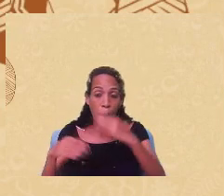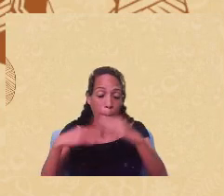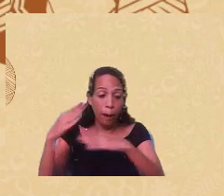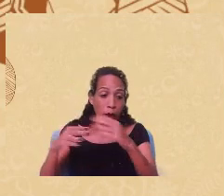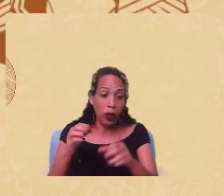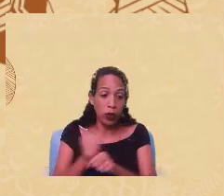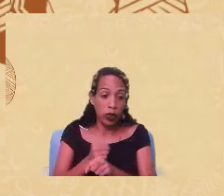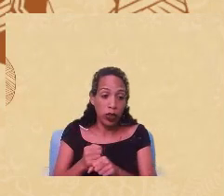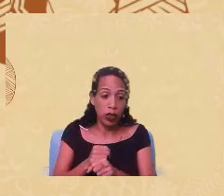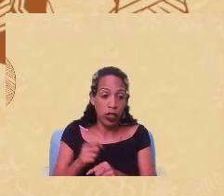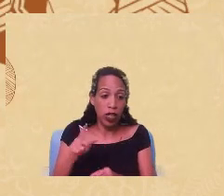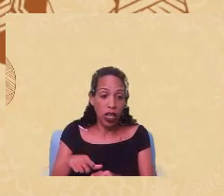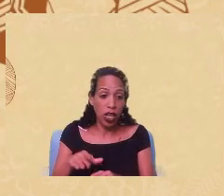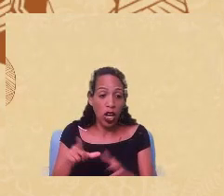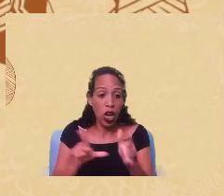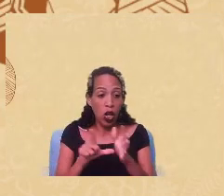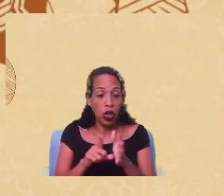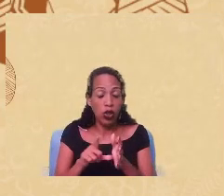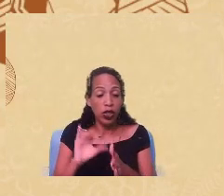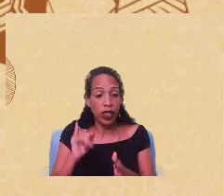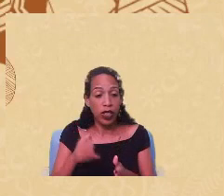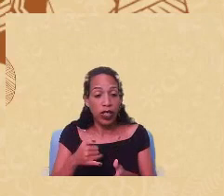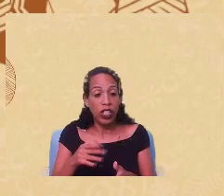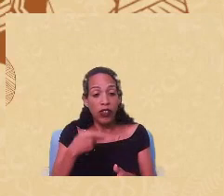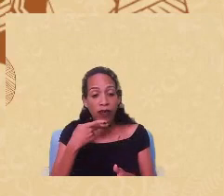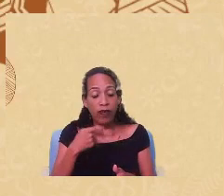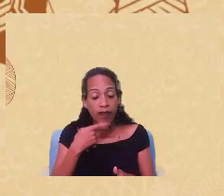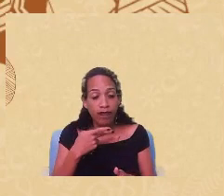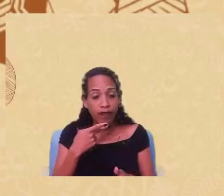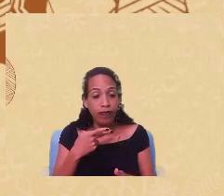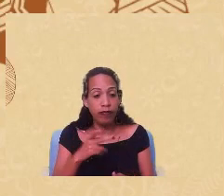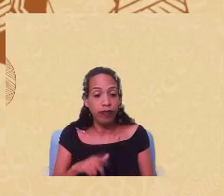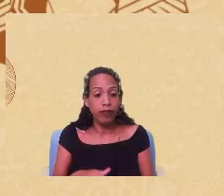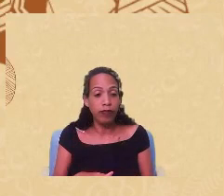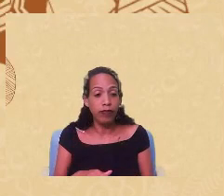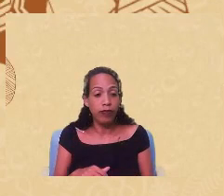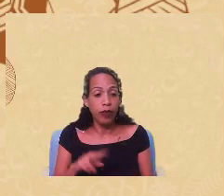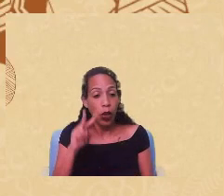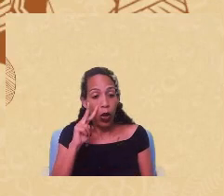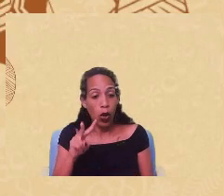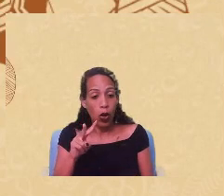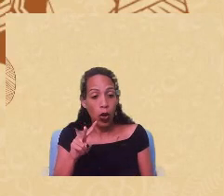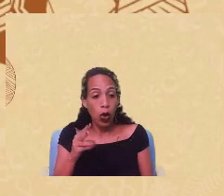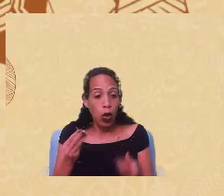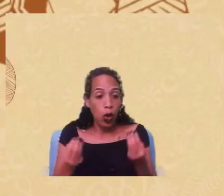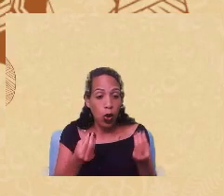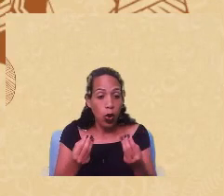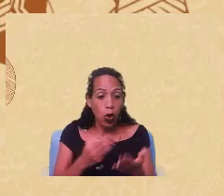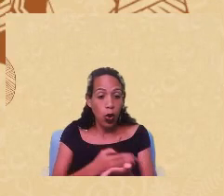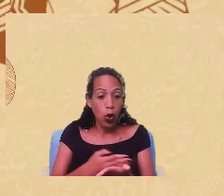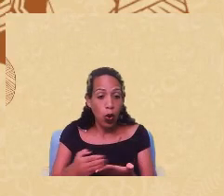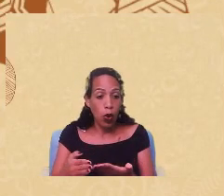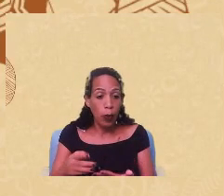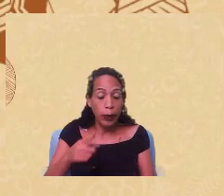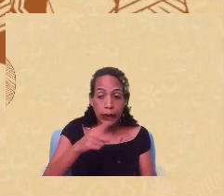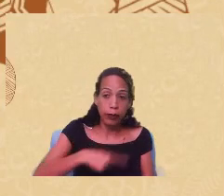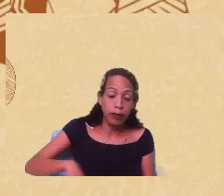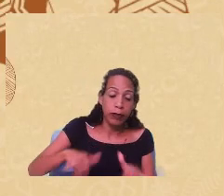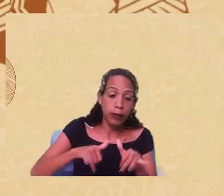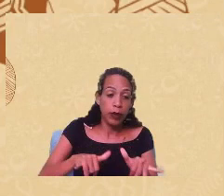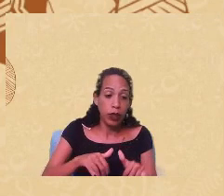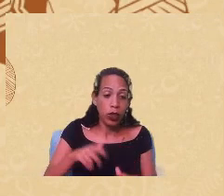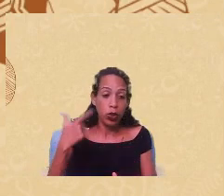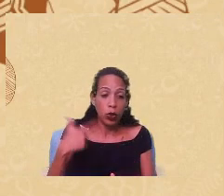lógica é a lógica neoliberal que a gente está disputando ela e olha como é que a gente começa a entrar na circulação do mercado a gente não tem